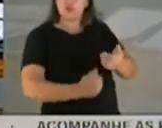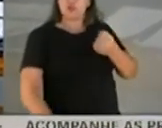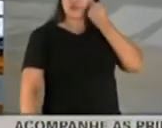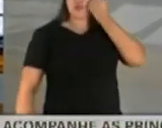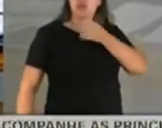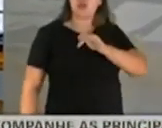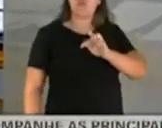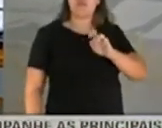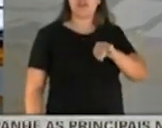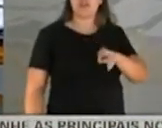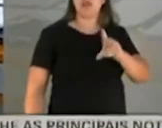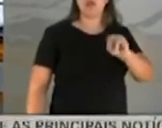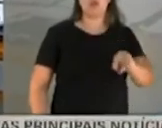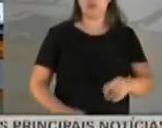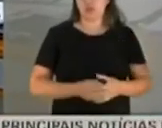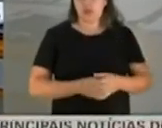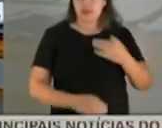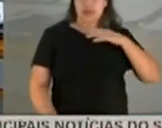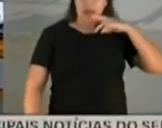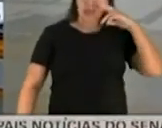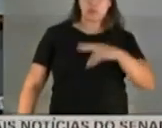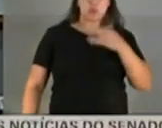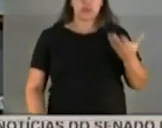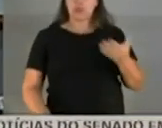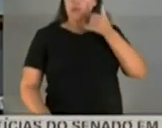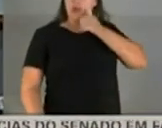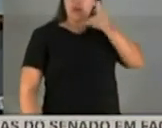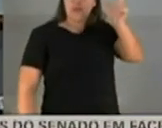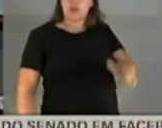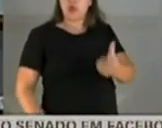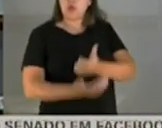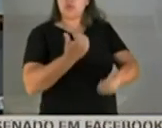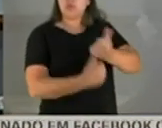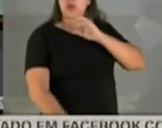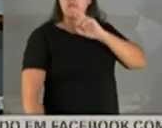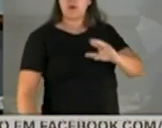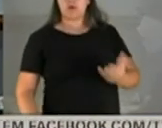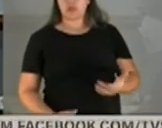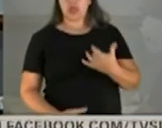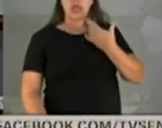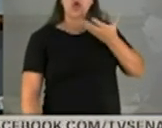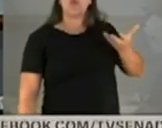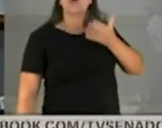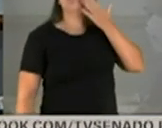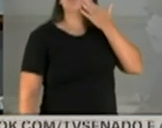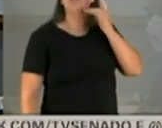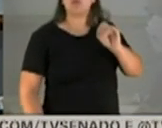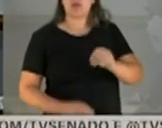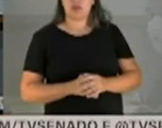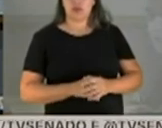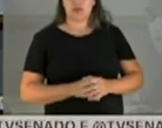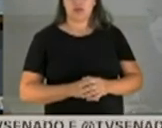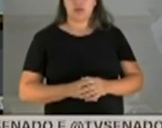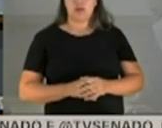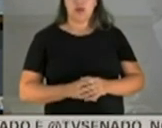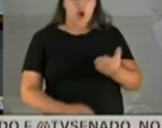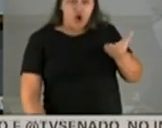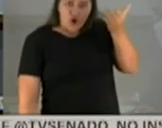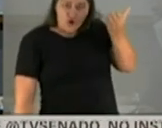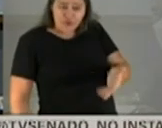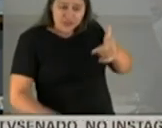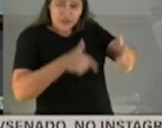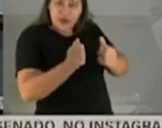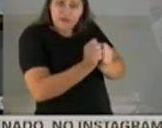Fernando Bezerra. Está respondendo por ela? Não, não, não. Eu quero saber o seguinte. V. Exª